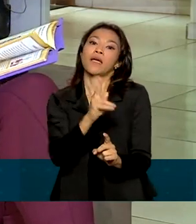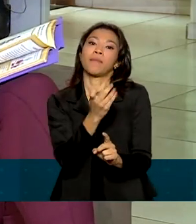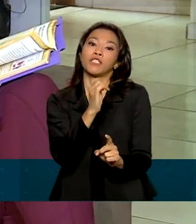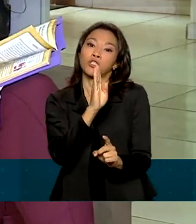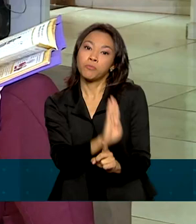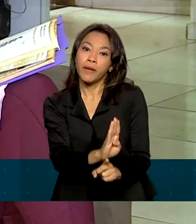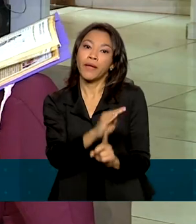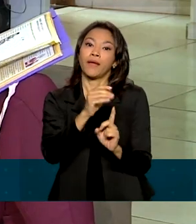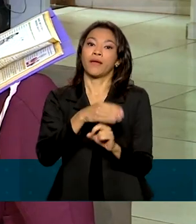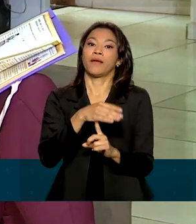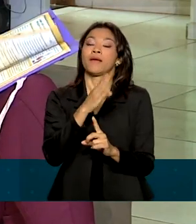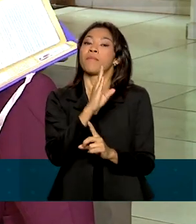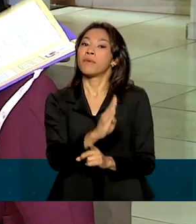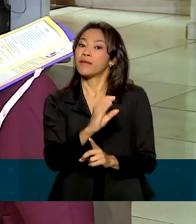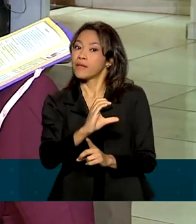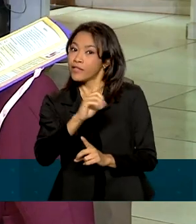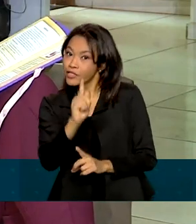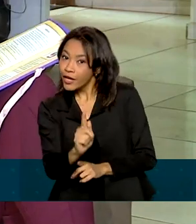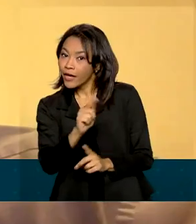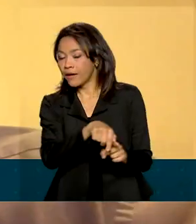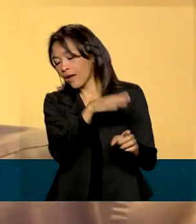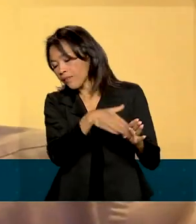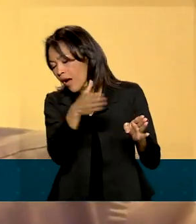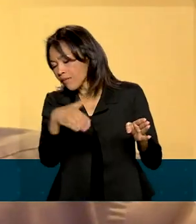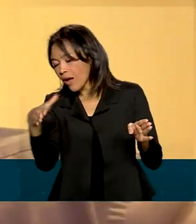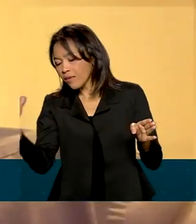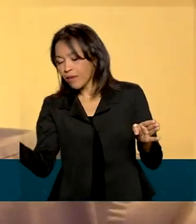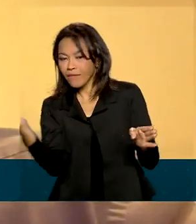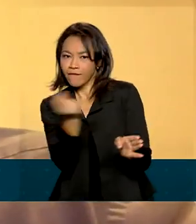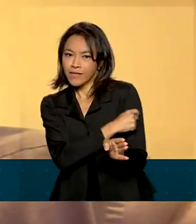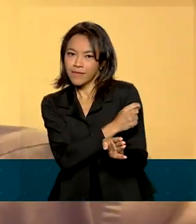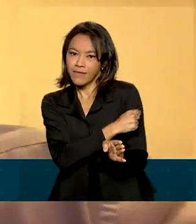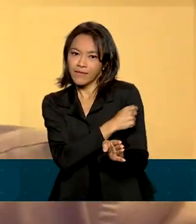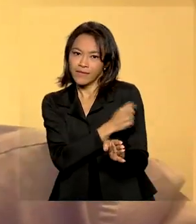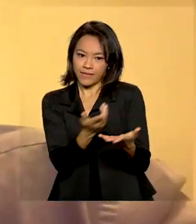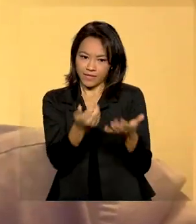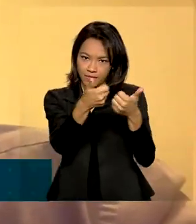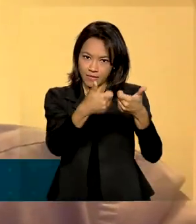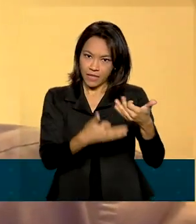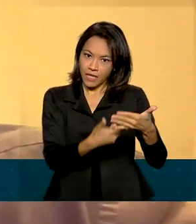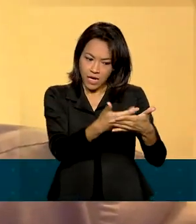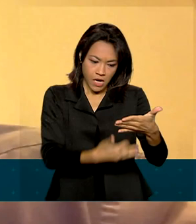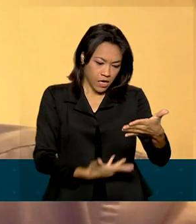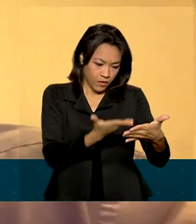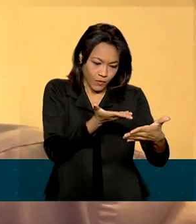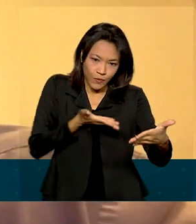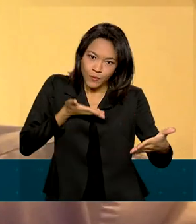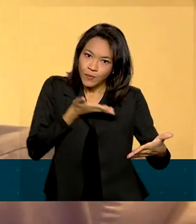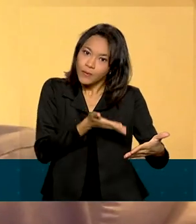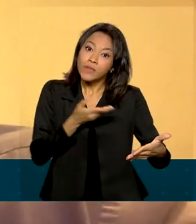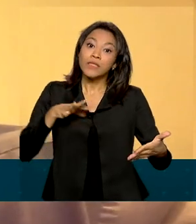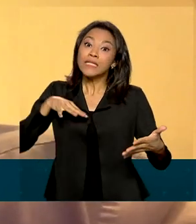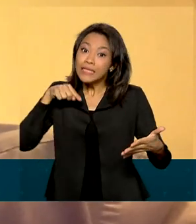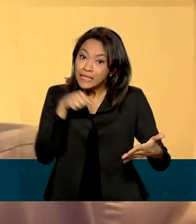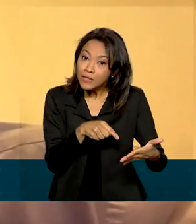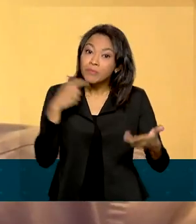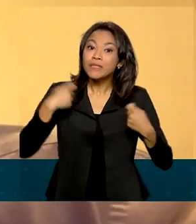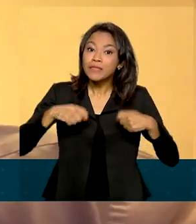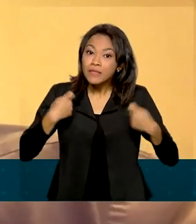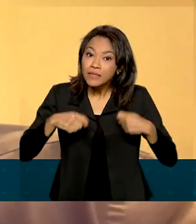ABCG e assim por diante. Ela deve estar sempre em poder dos pais,